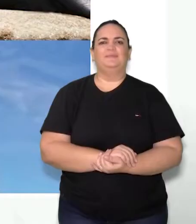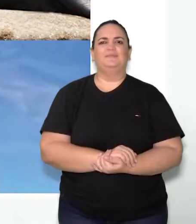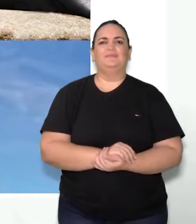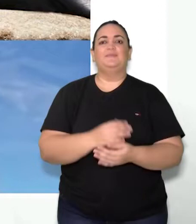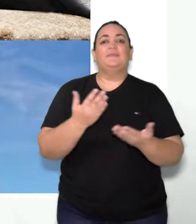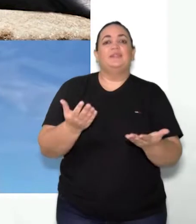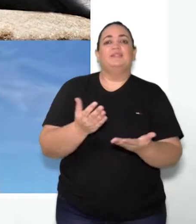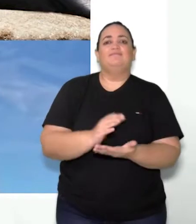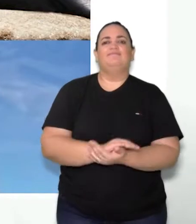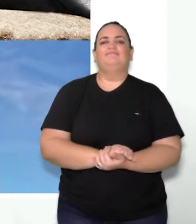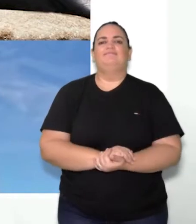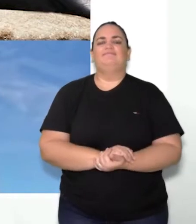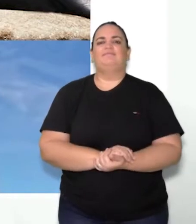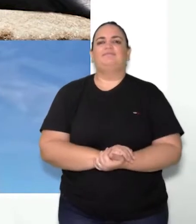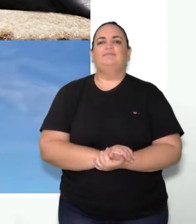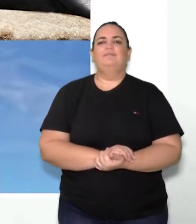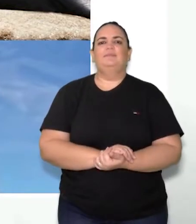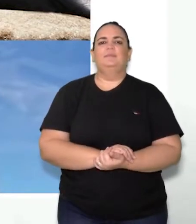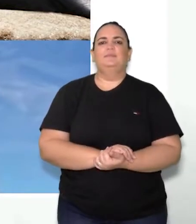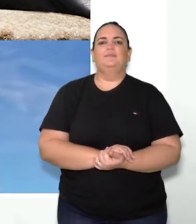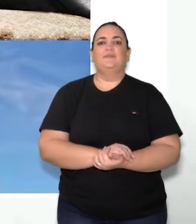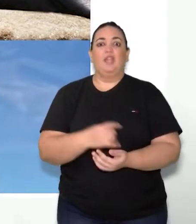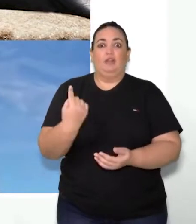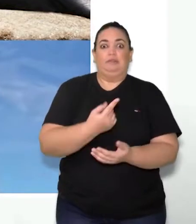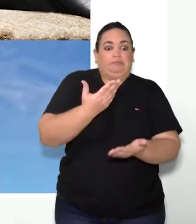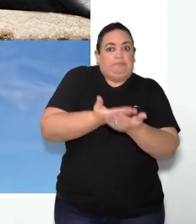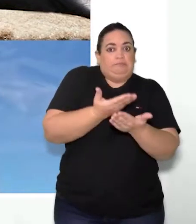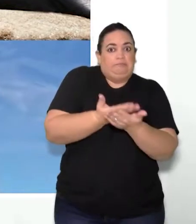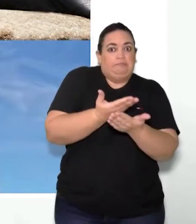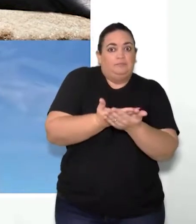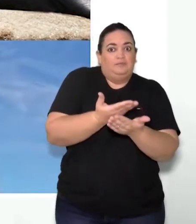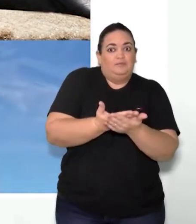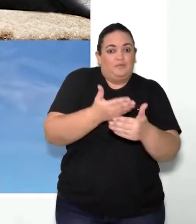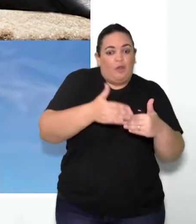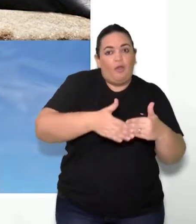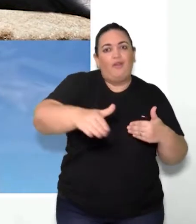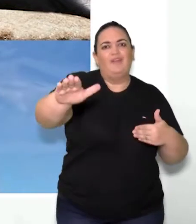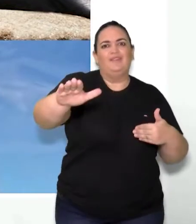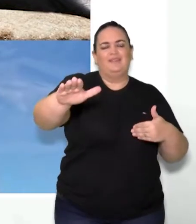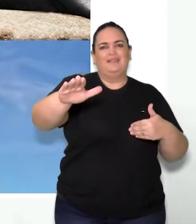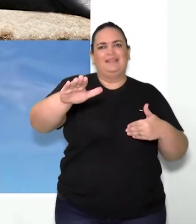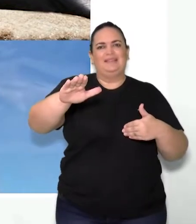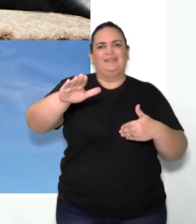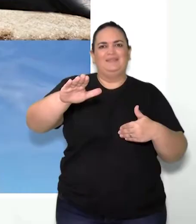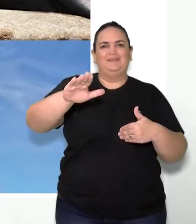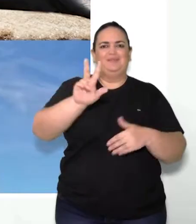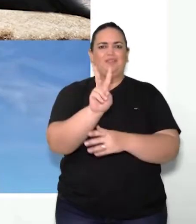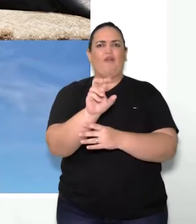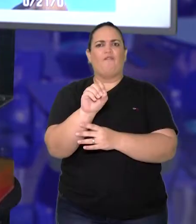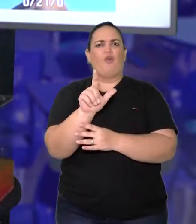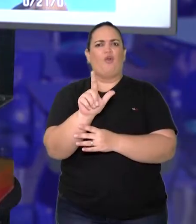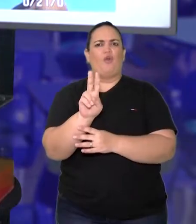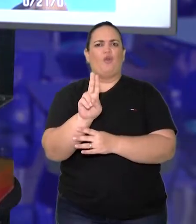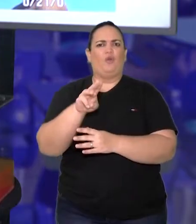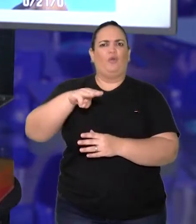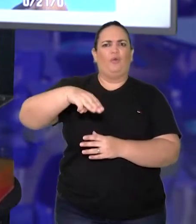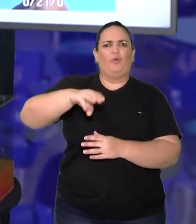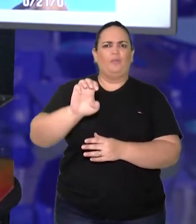Então, quando a gente tratar de volume daqui para frente, não confunda mais com o volume auditivo, tá certo?